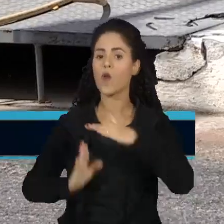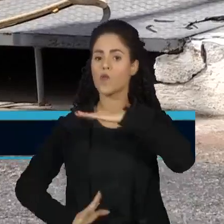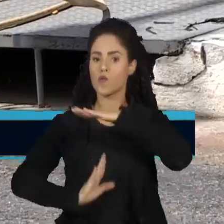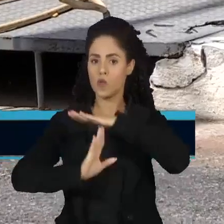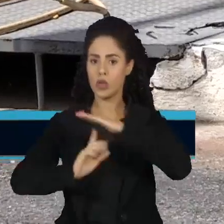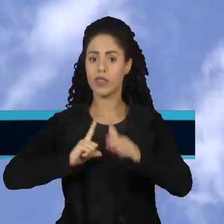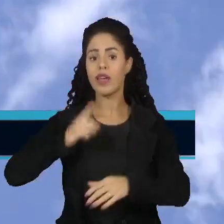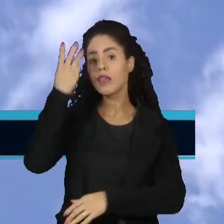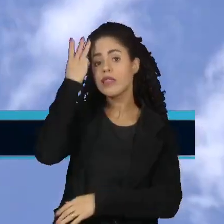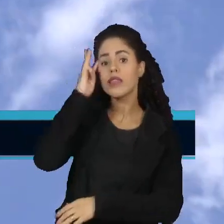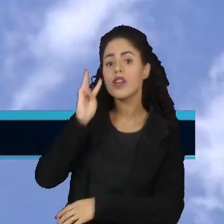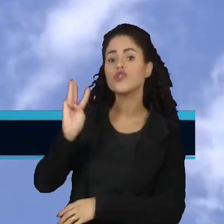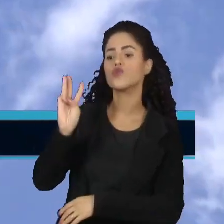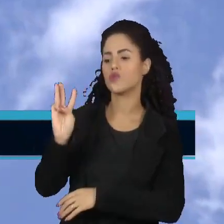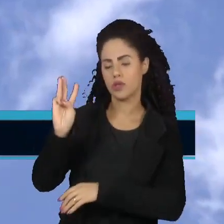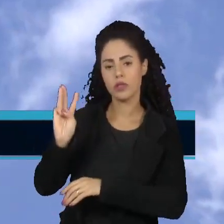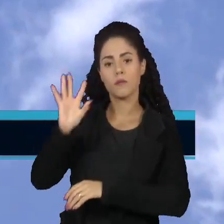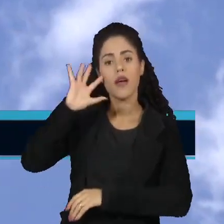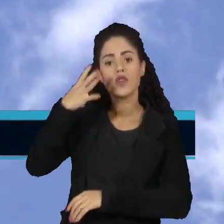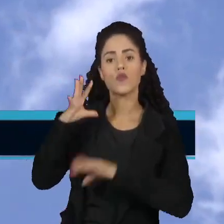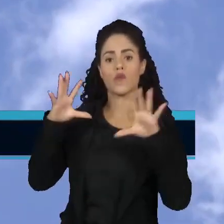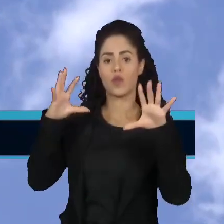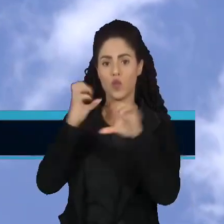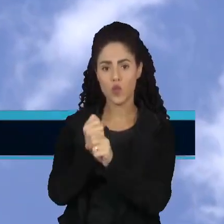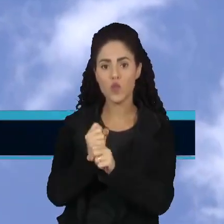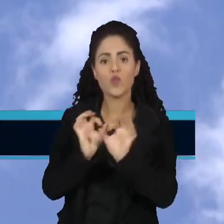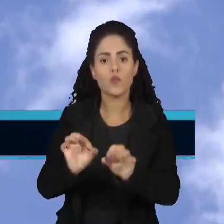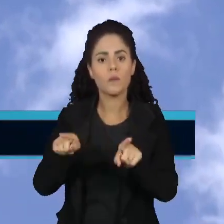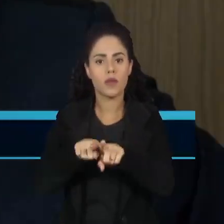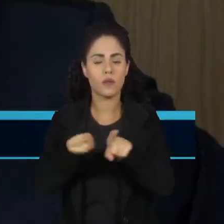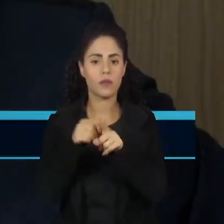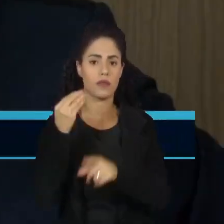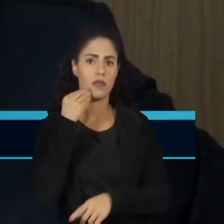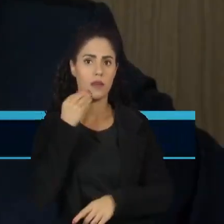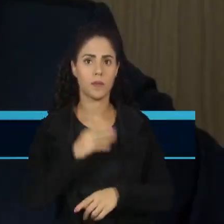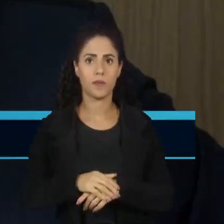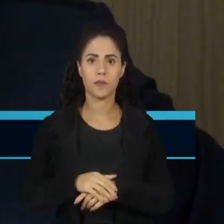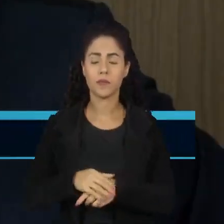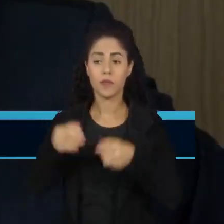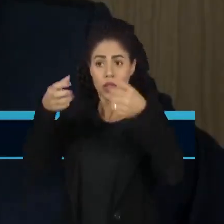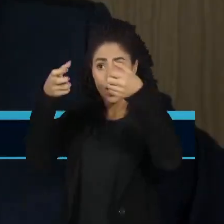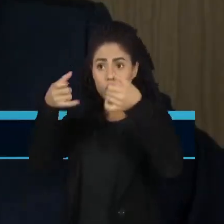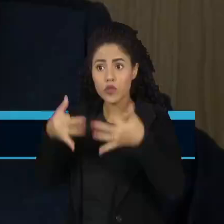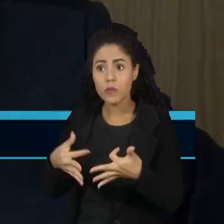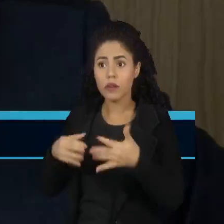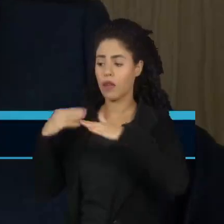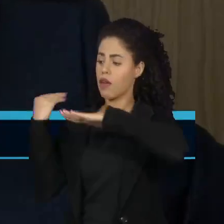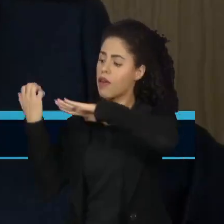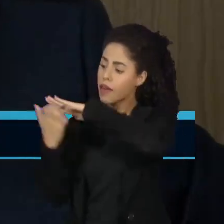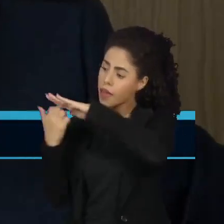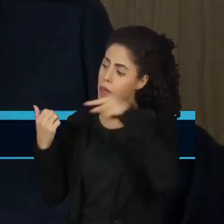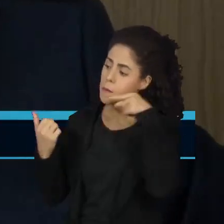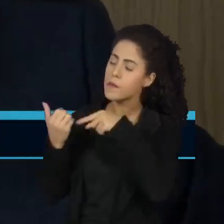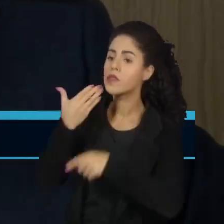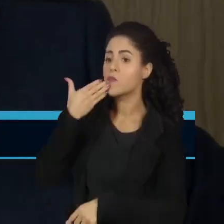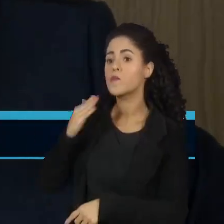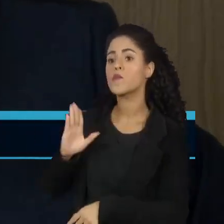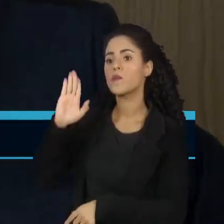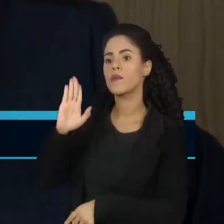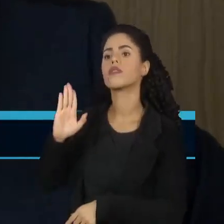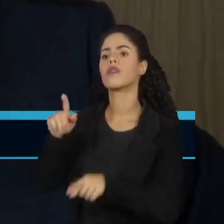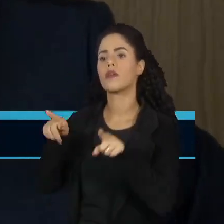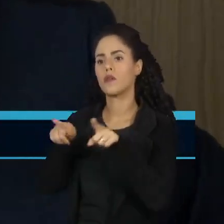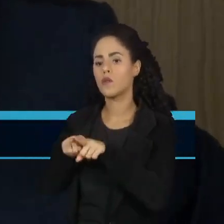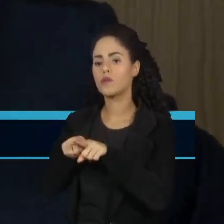prazo de três dias para o reestabelecimento completo. Eu disse que ela cometeu um grave